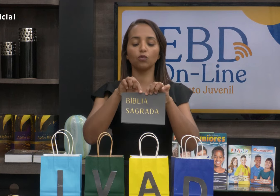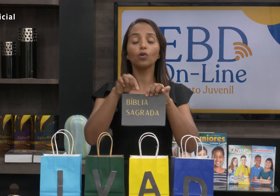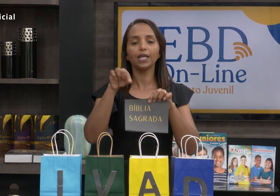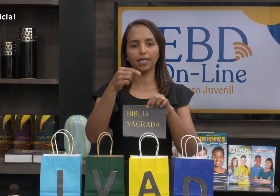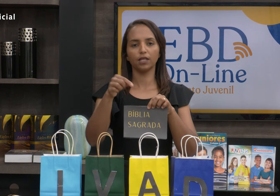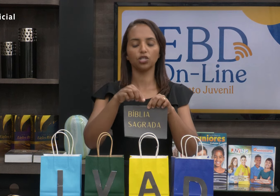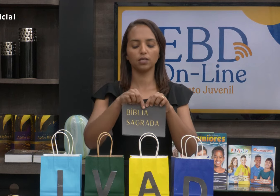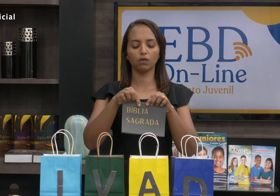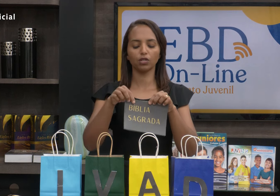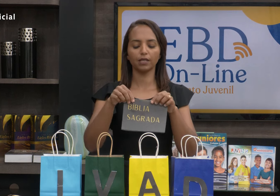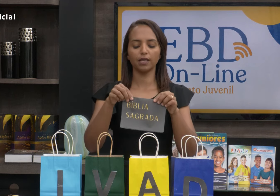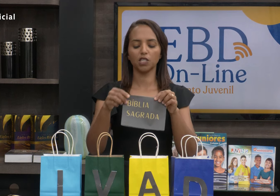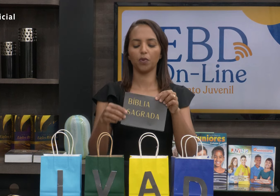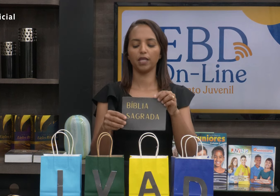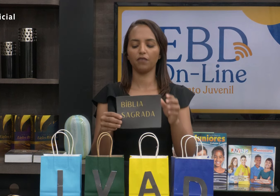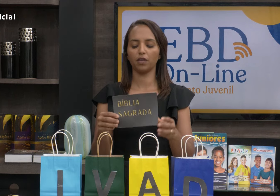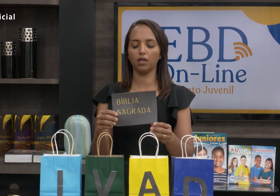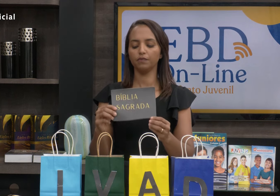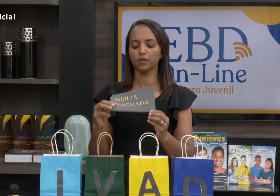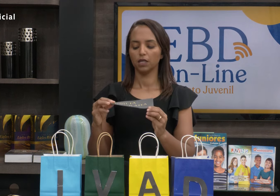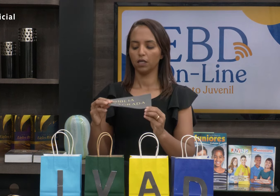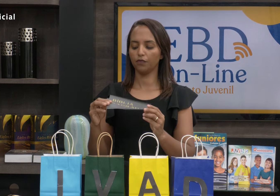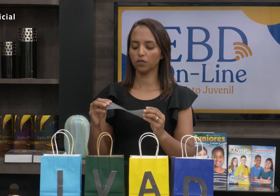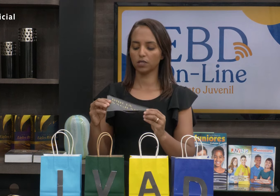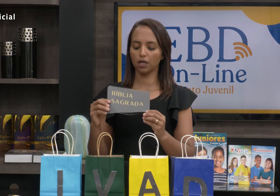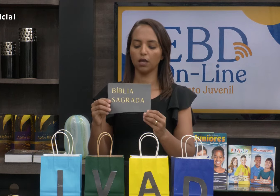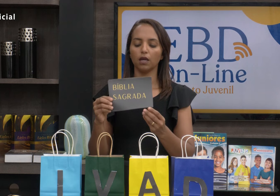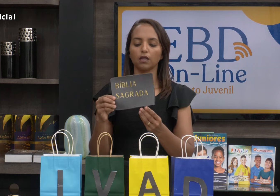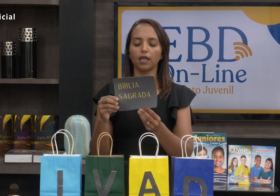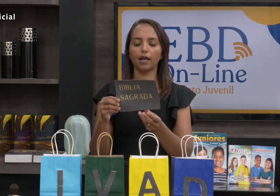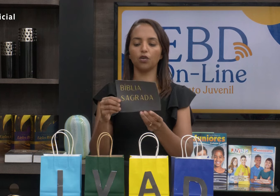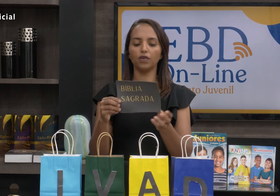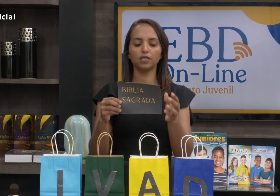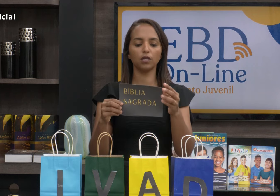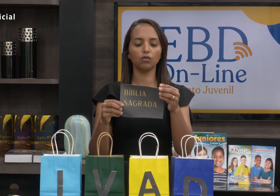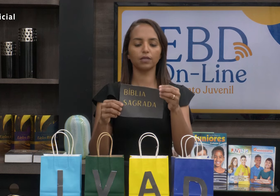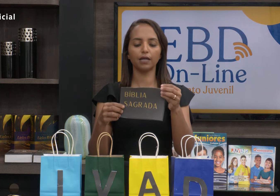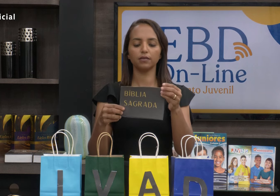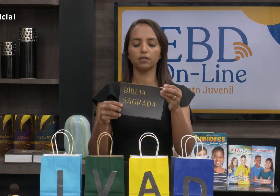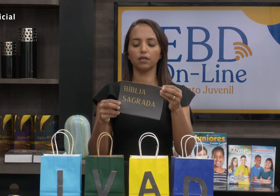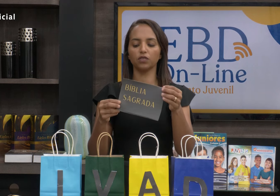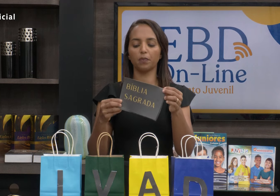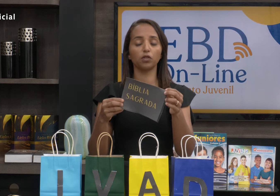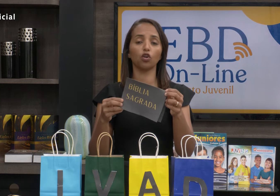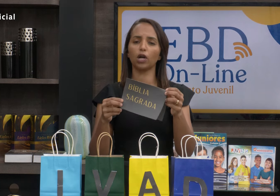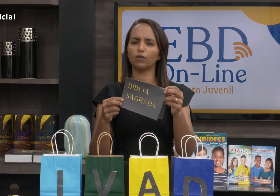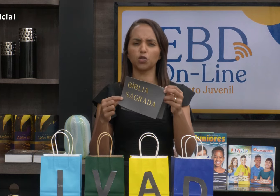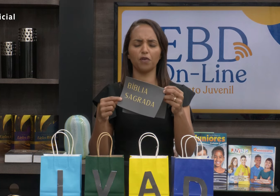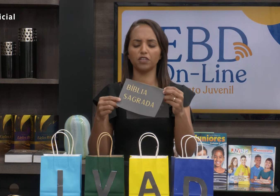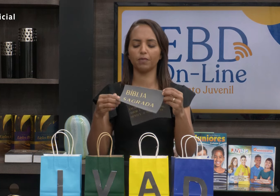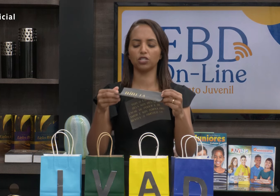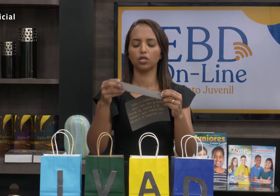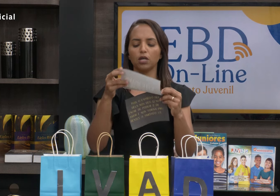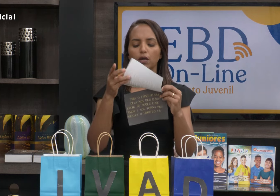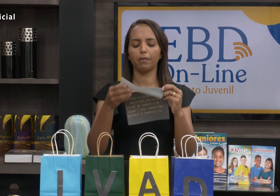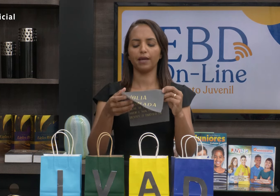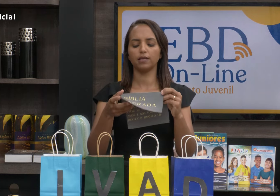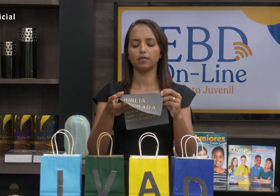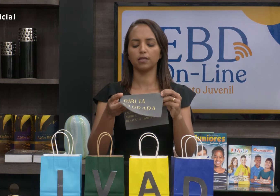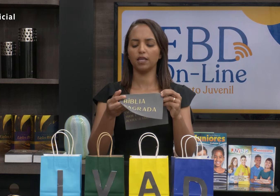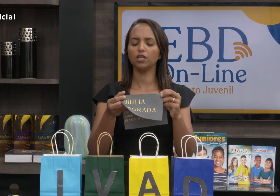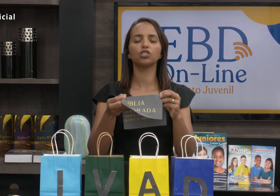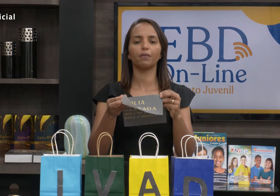PDF, no link da descrição já tem esse PDF aqui, e você tem aqui o versículo, tá? E você pode colocar na superfície mais